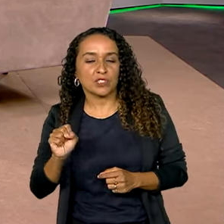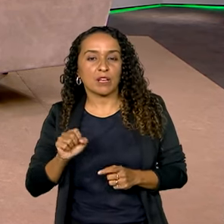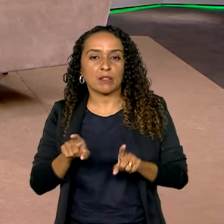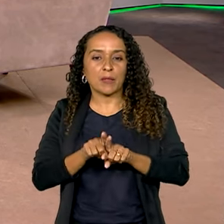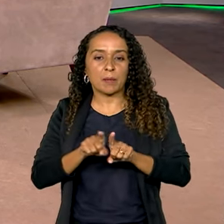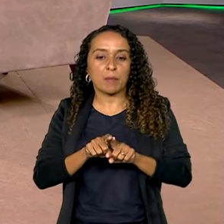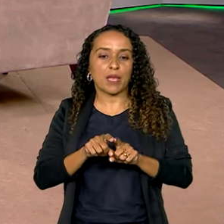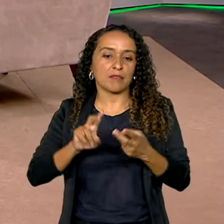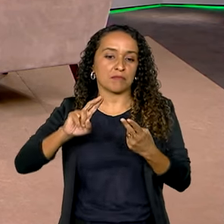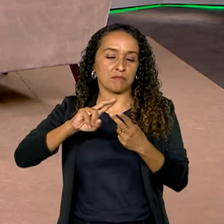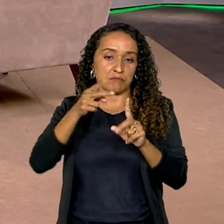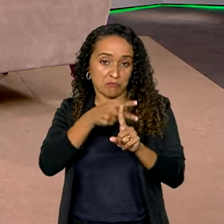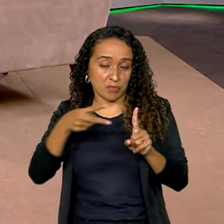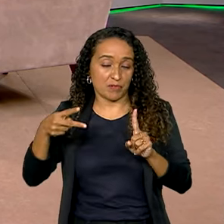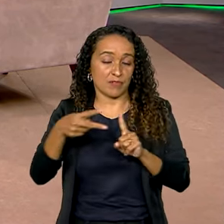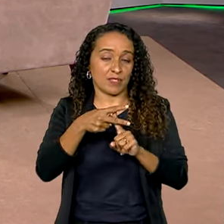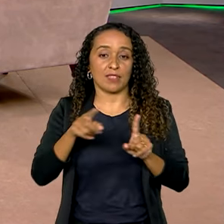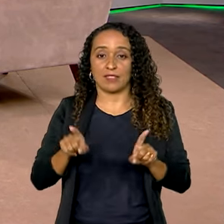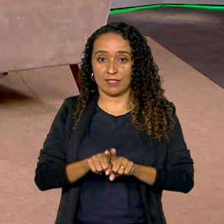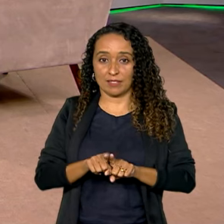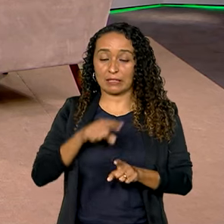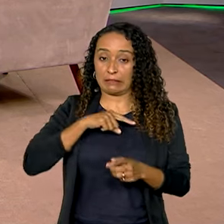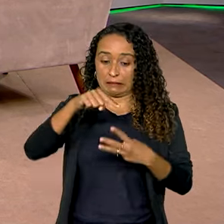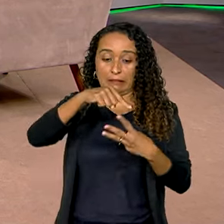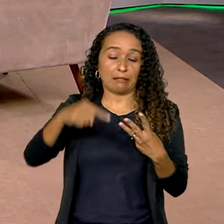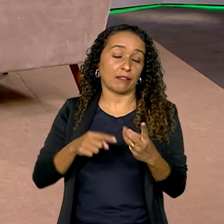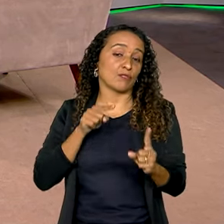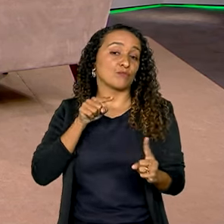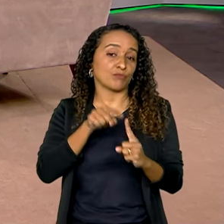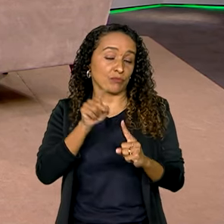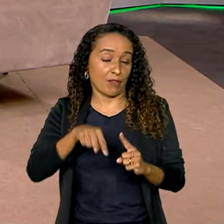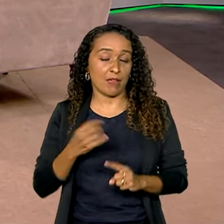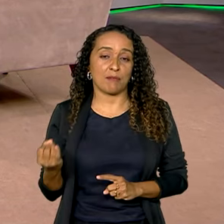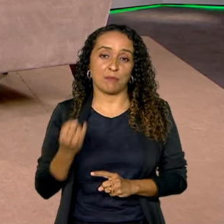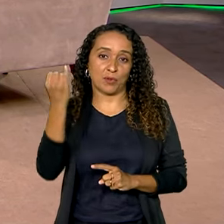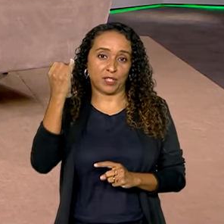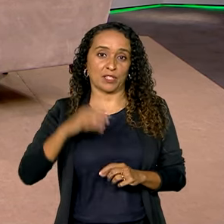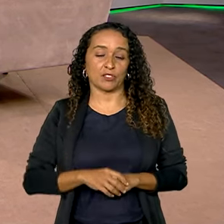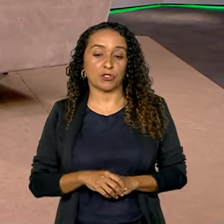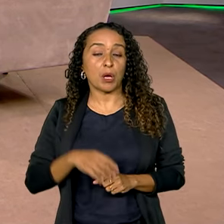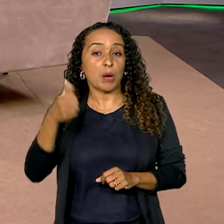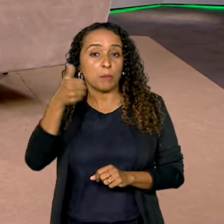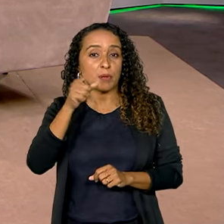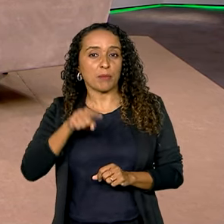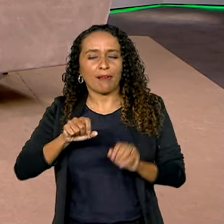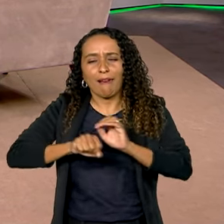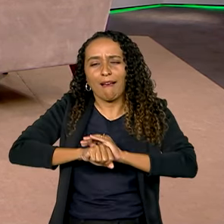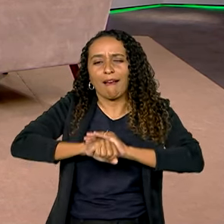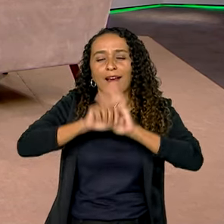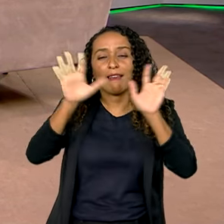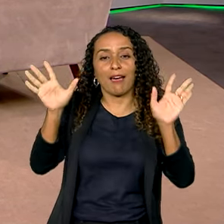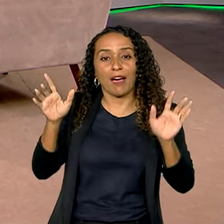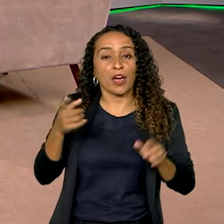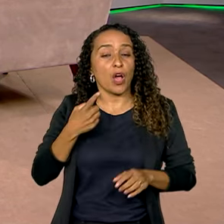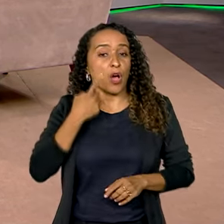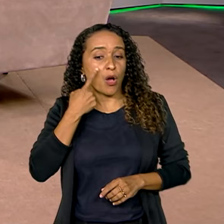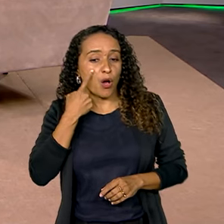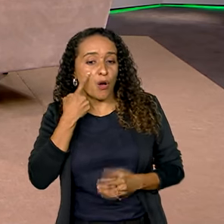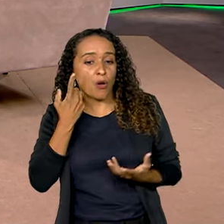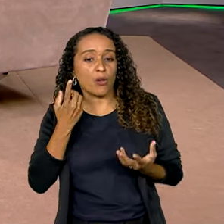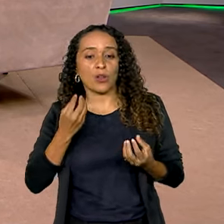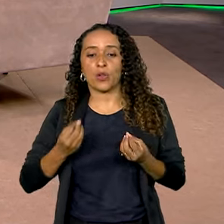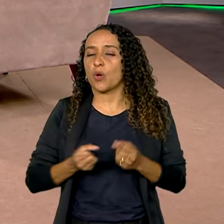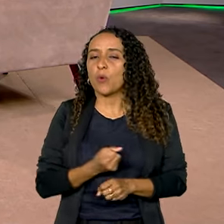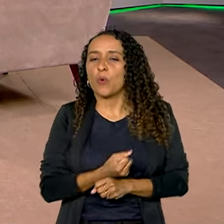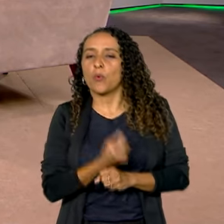previdência. Então, ele tem três objetivos que são extremamente importantes. O primeiro deles é deixar mais claro, olha, quais